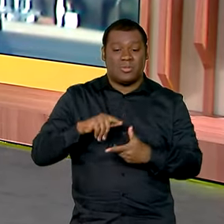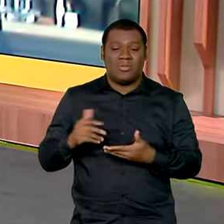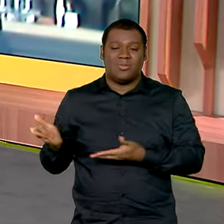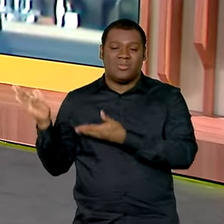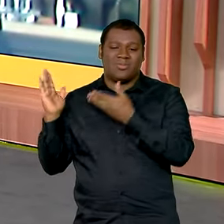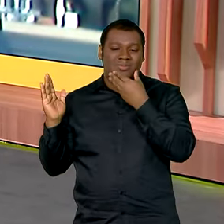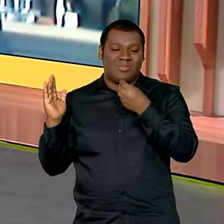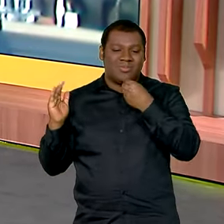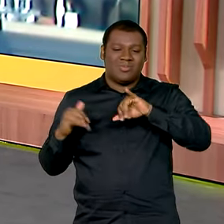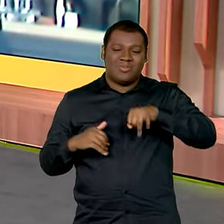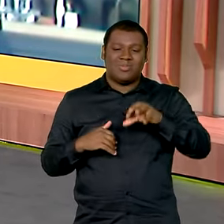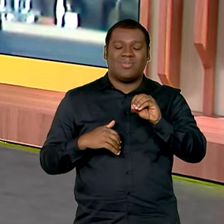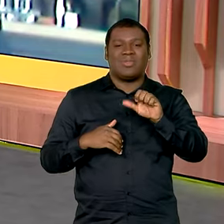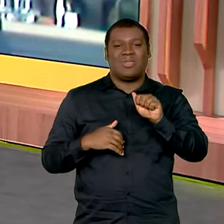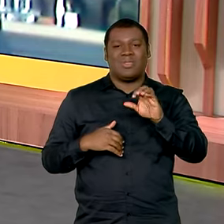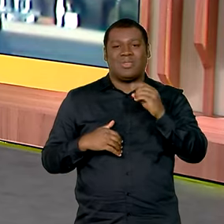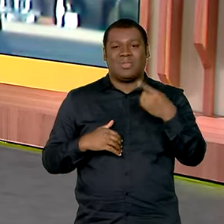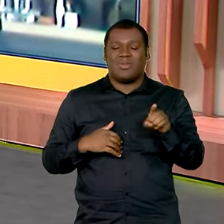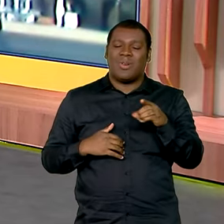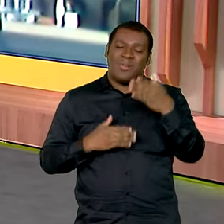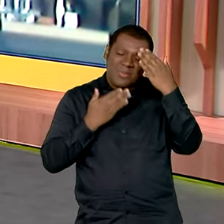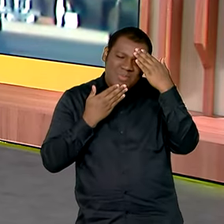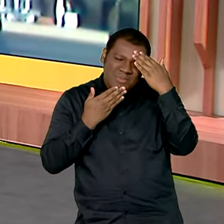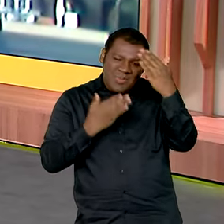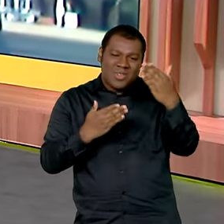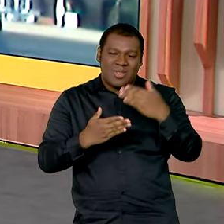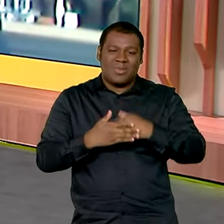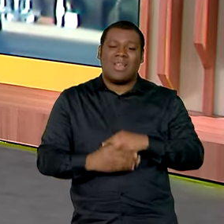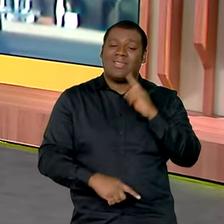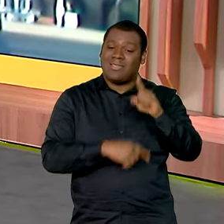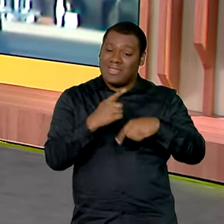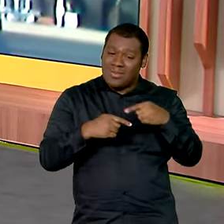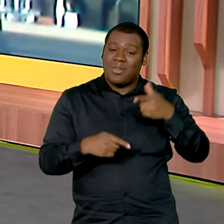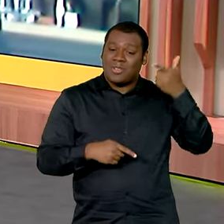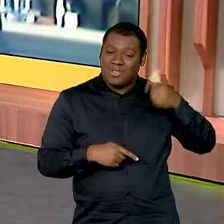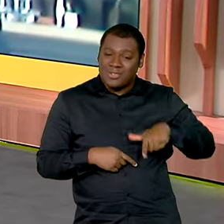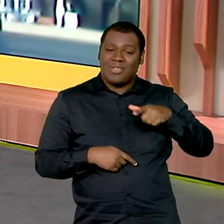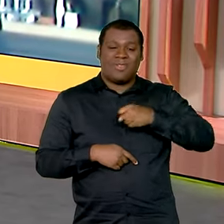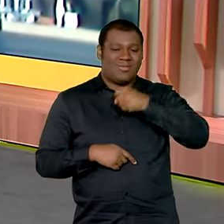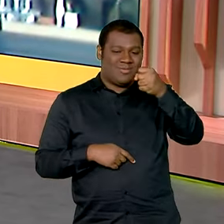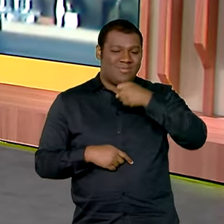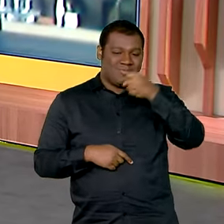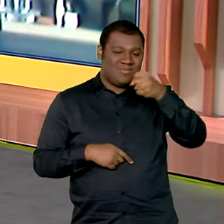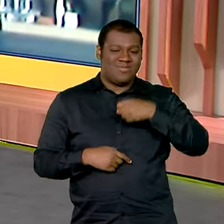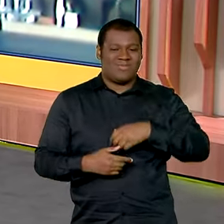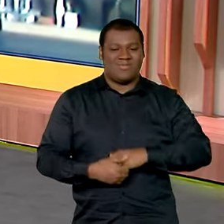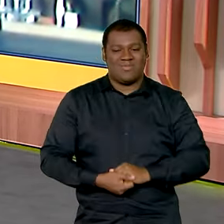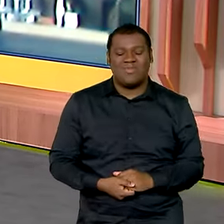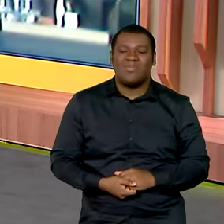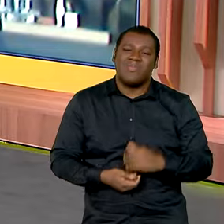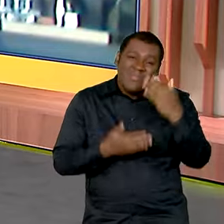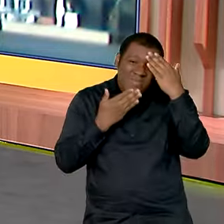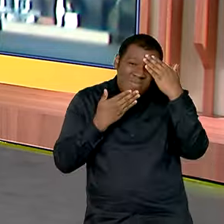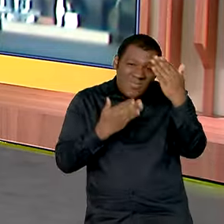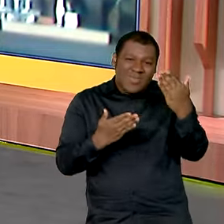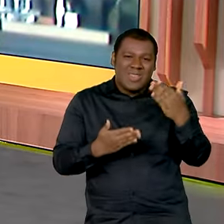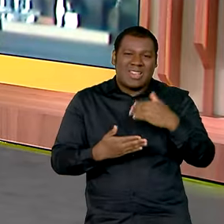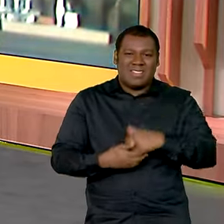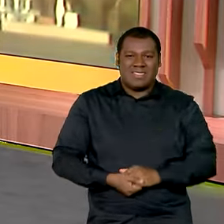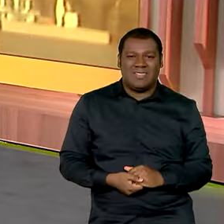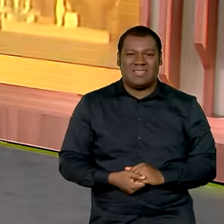Queiroz. Muito obrigada pela entrevista e aguardamos o senhor numa próxima oportunidade. Muito obrigado, Vanessa.